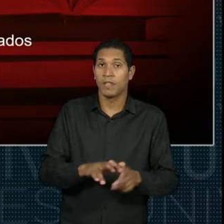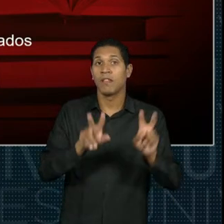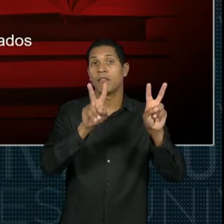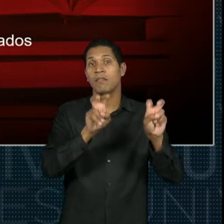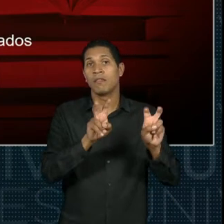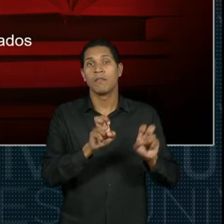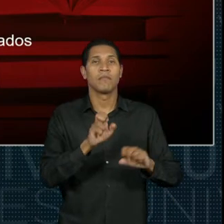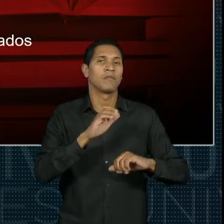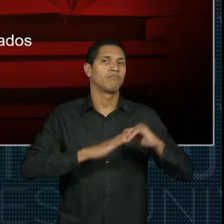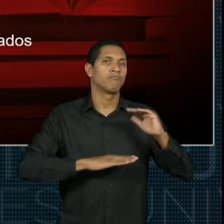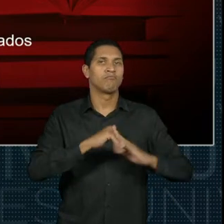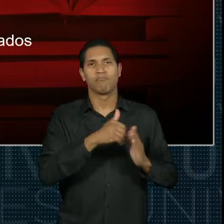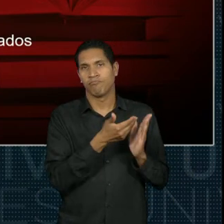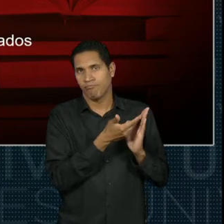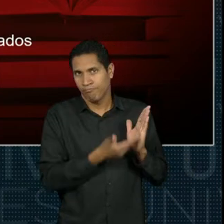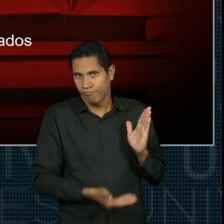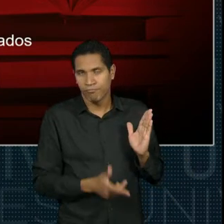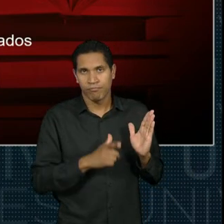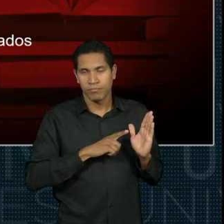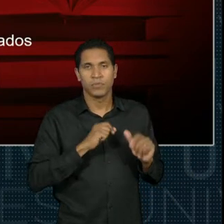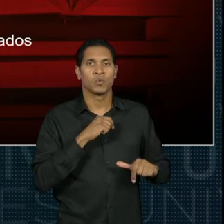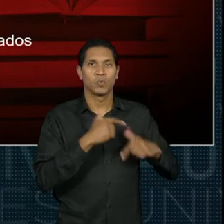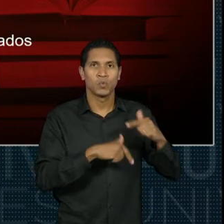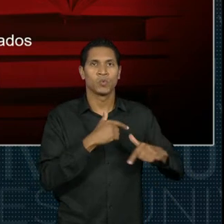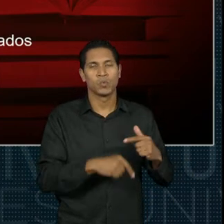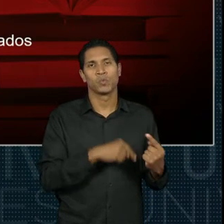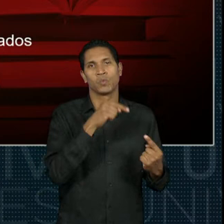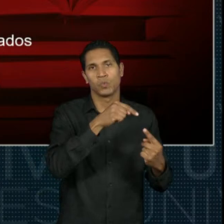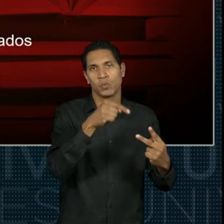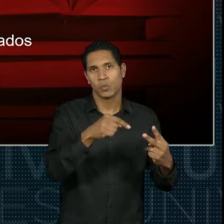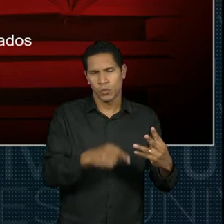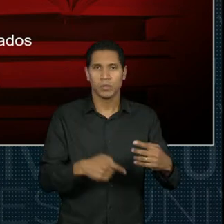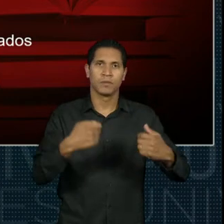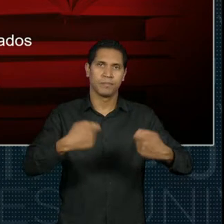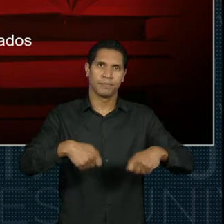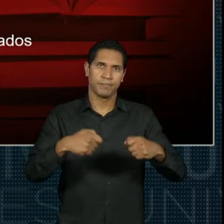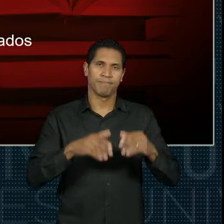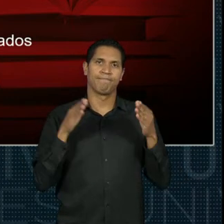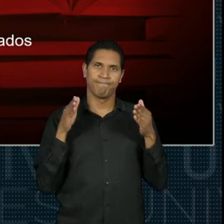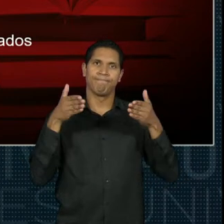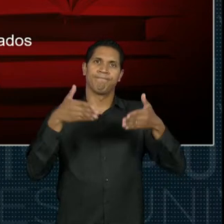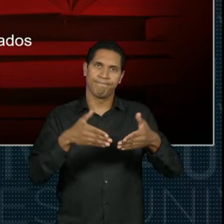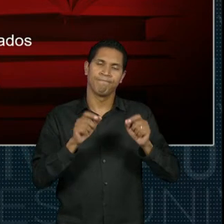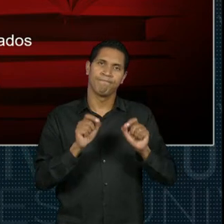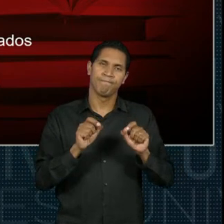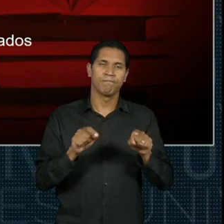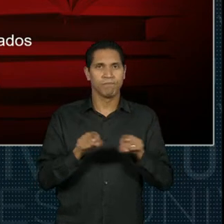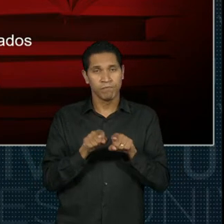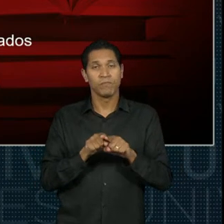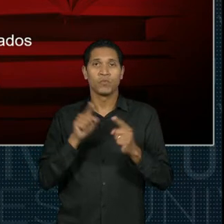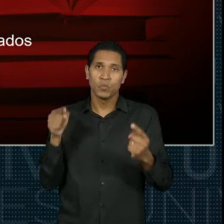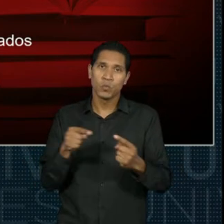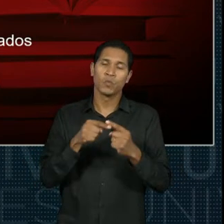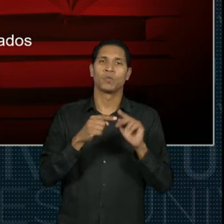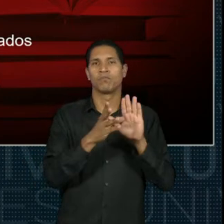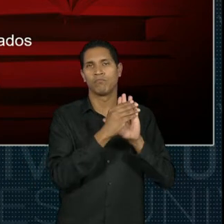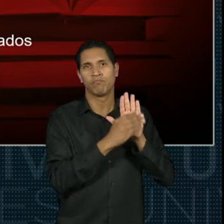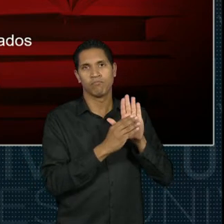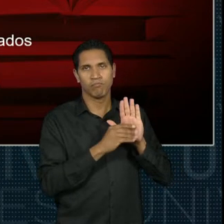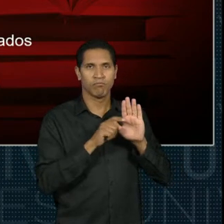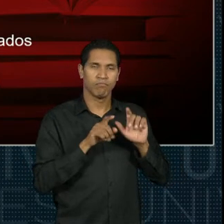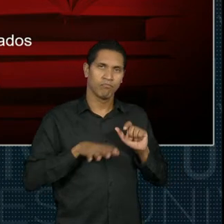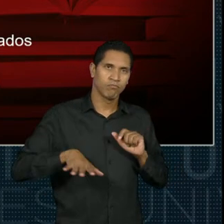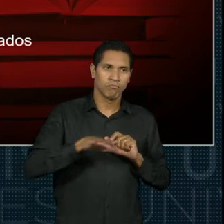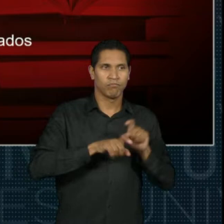das atividades exercidas ao longo dos trabalhos voluntários também devem estar relacionados com o escopo do eixo da computação.